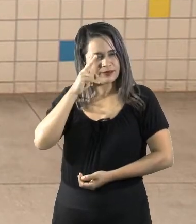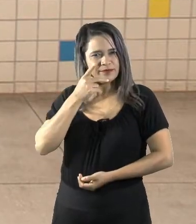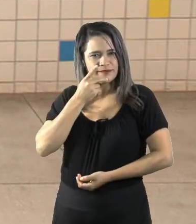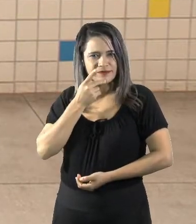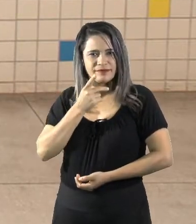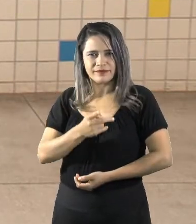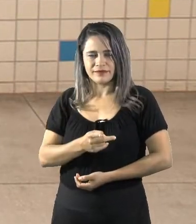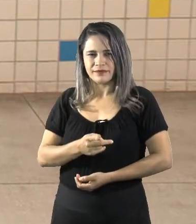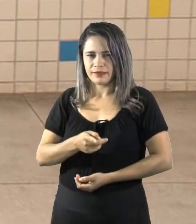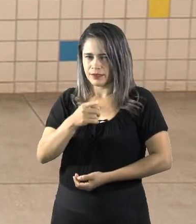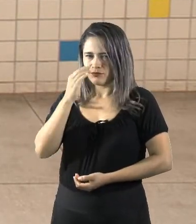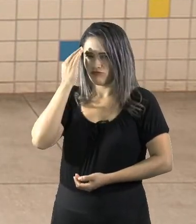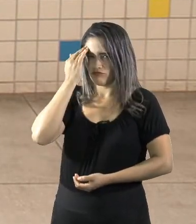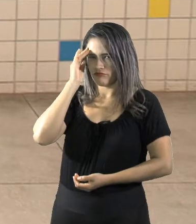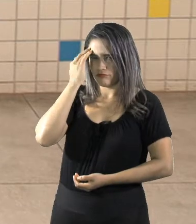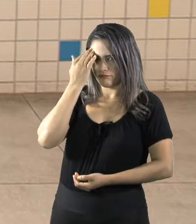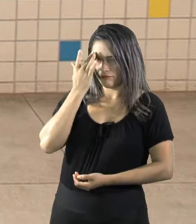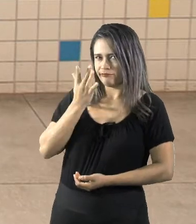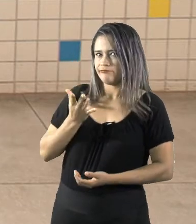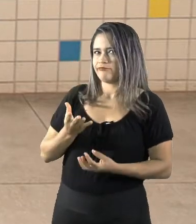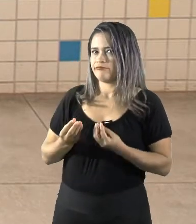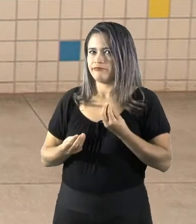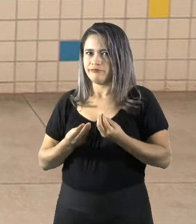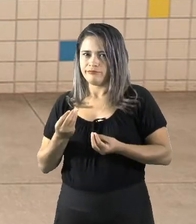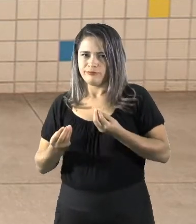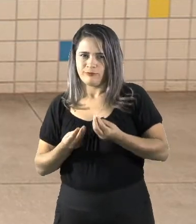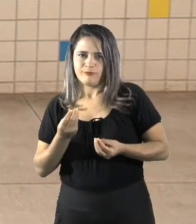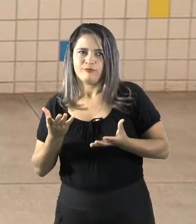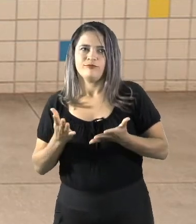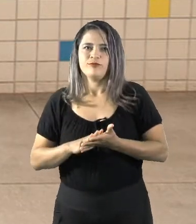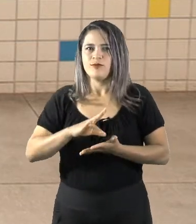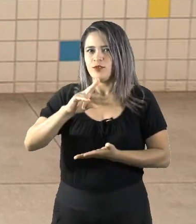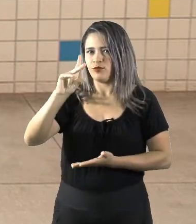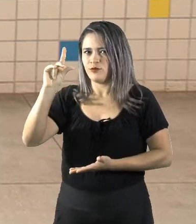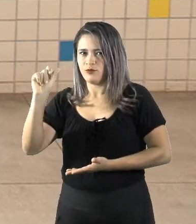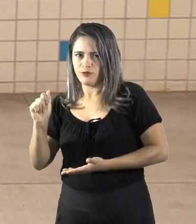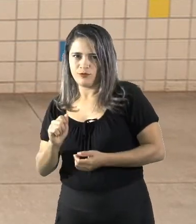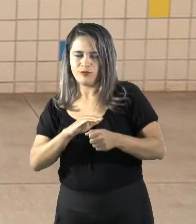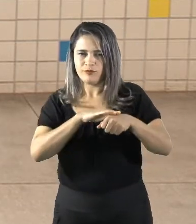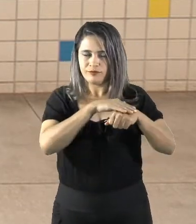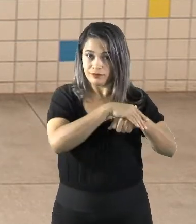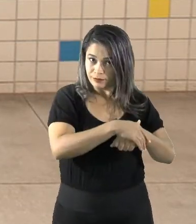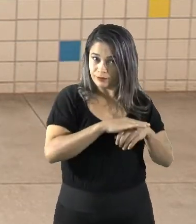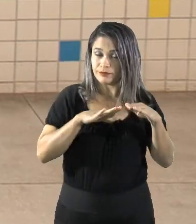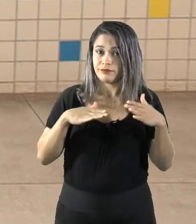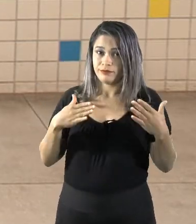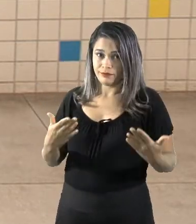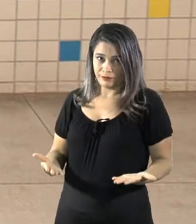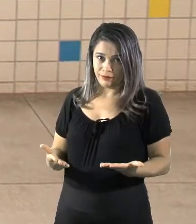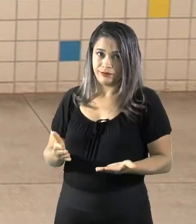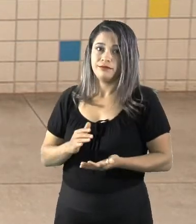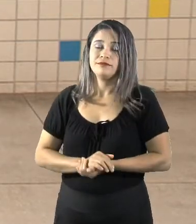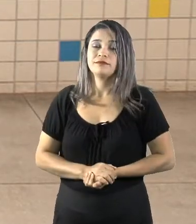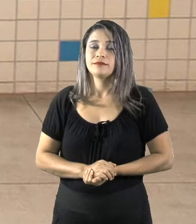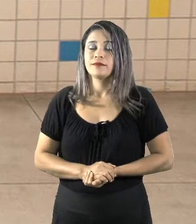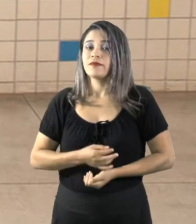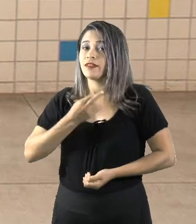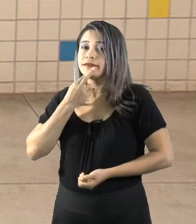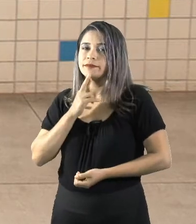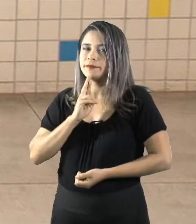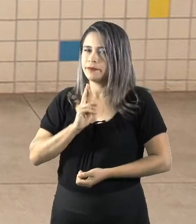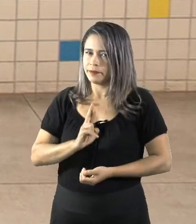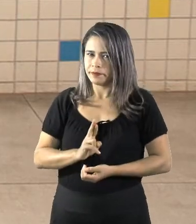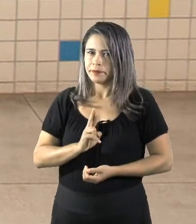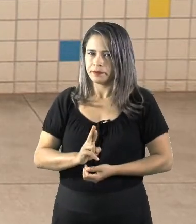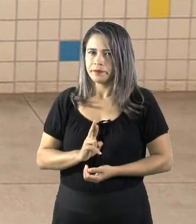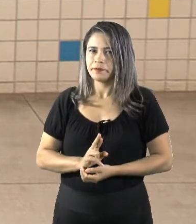entender a respeito da questão do dia e da noite? Então, essa resposta nós vamos